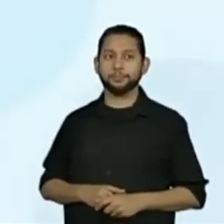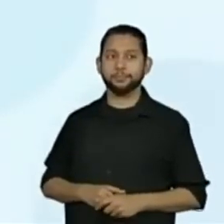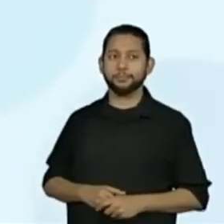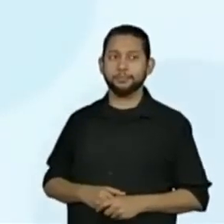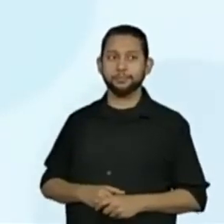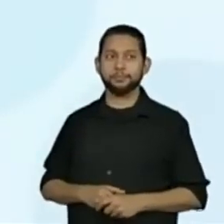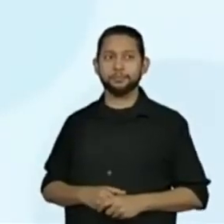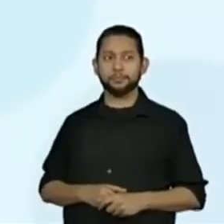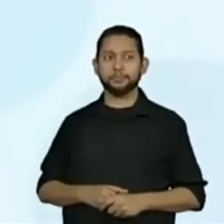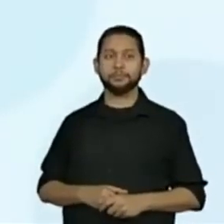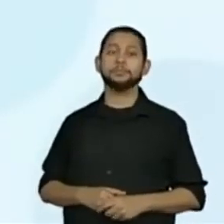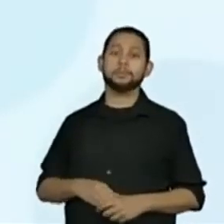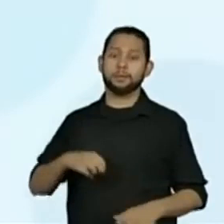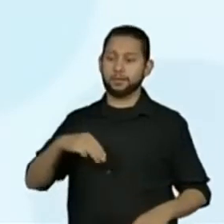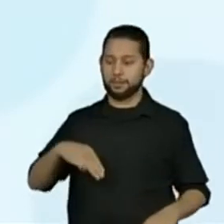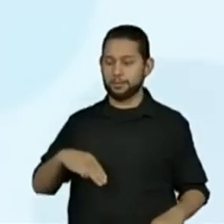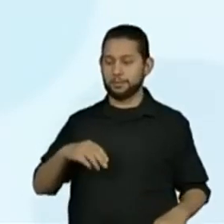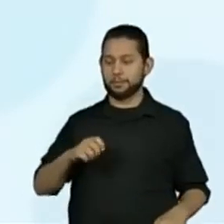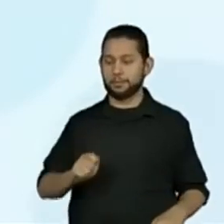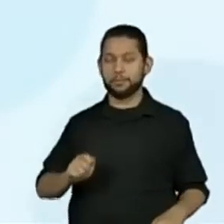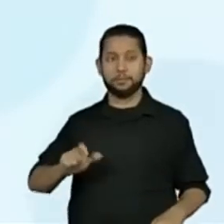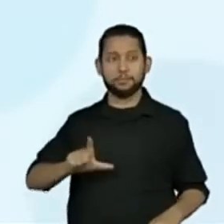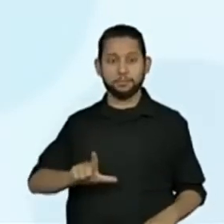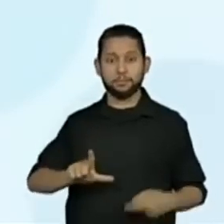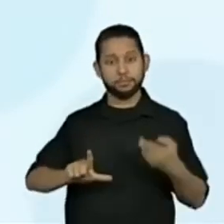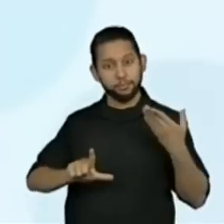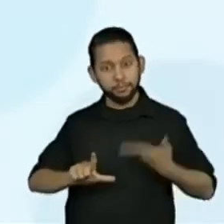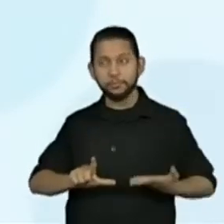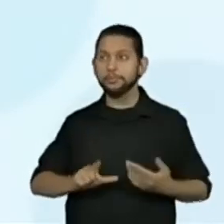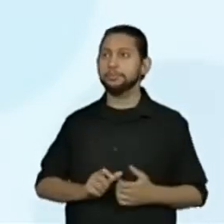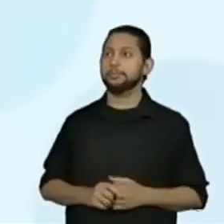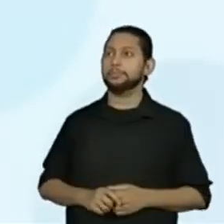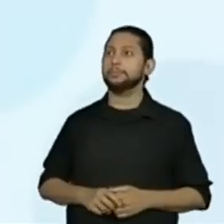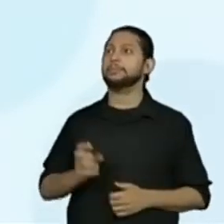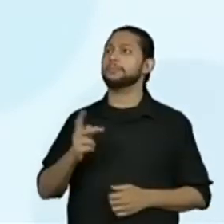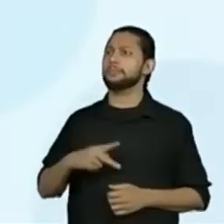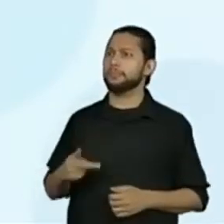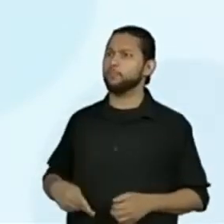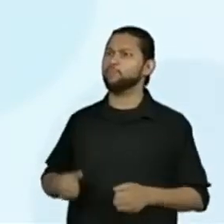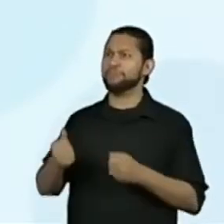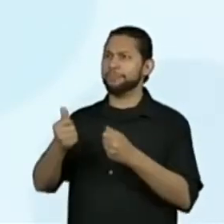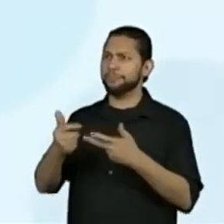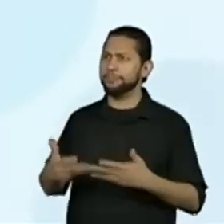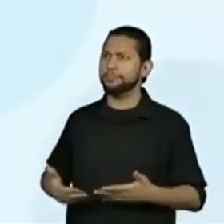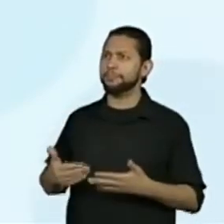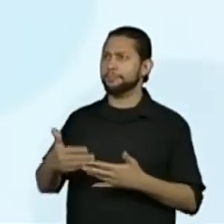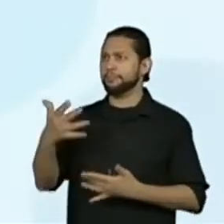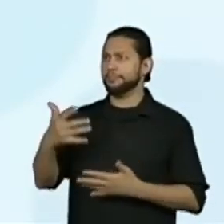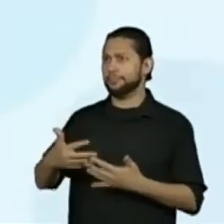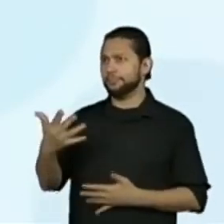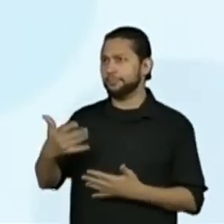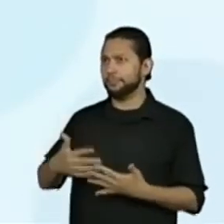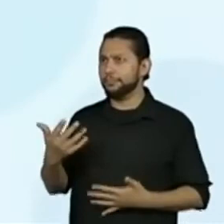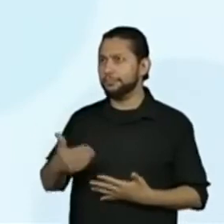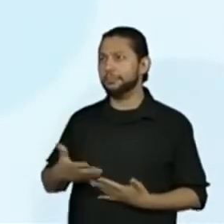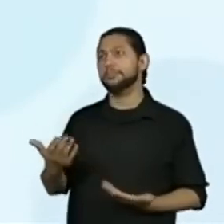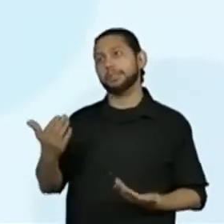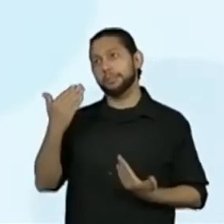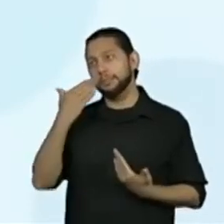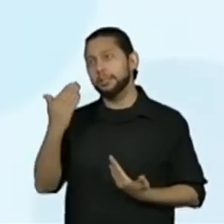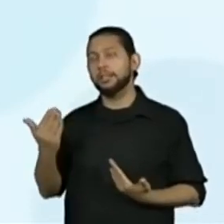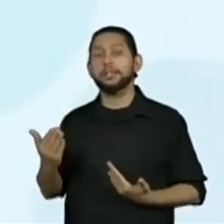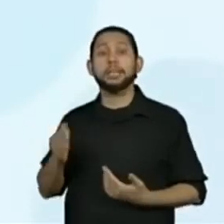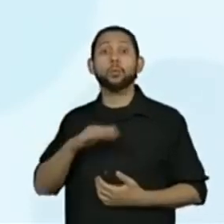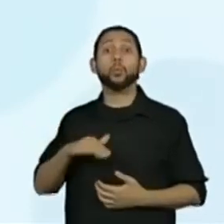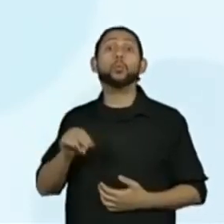Ok? Isso mesmo, os professores colaborando aí, como sempre. Muito obrigada. Coloquem o nome dos